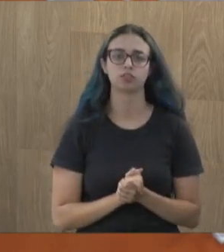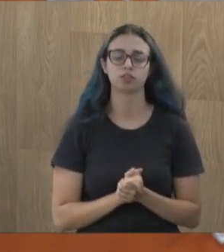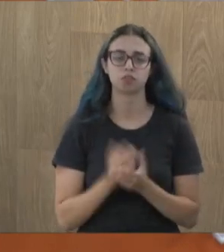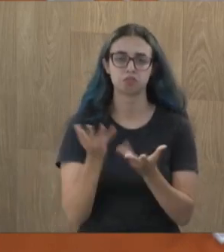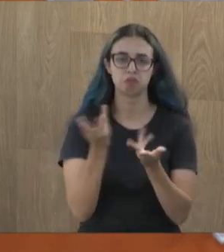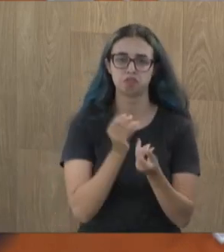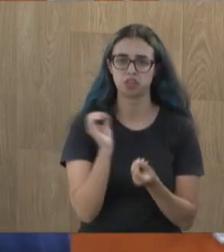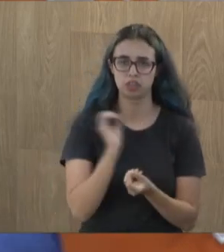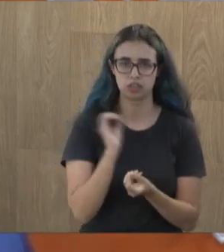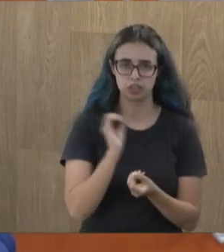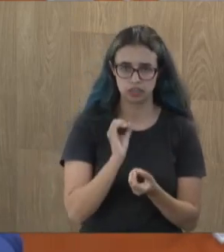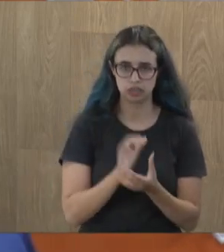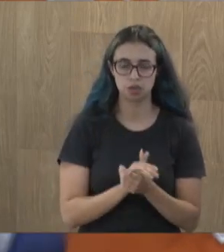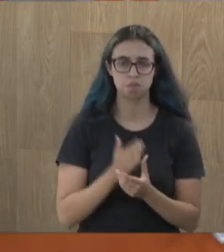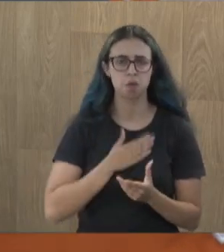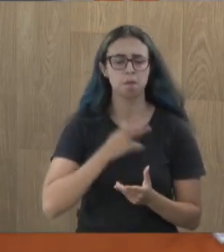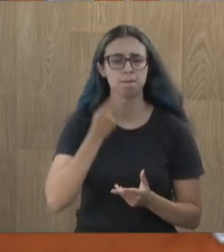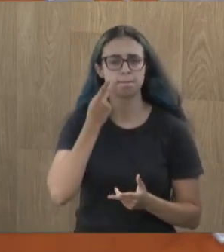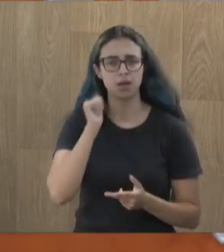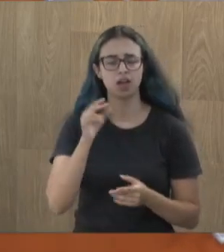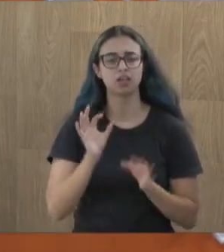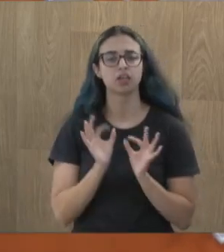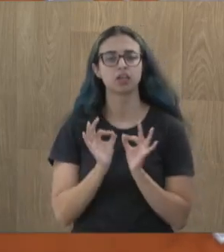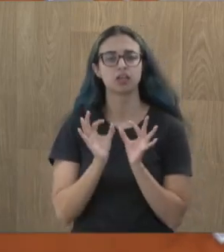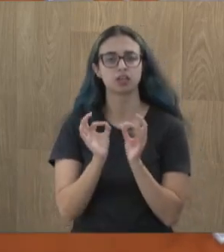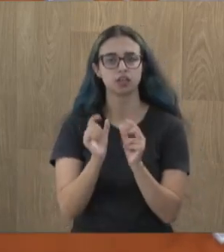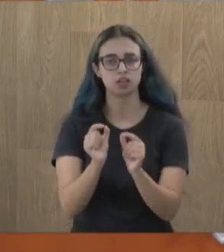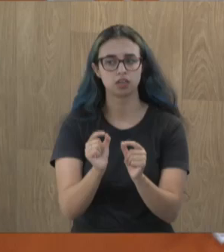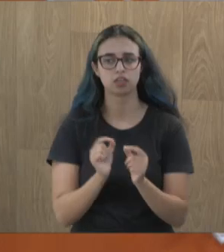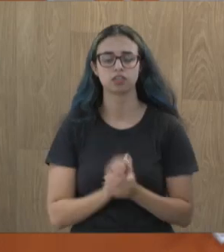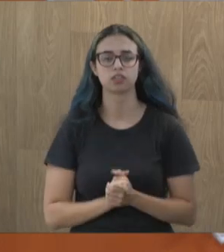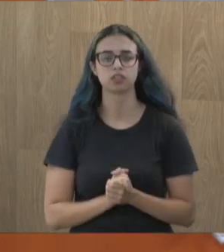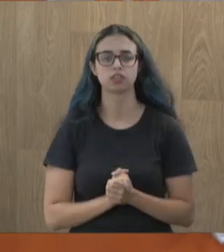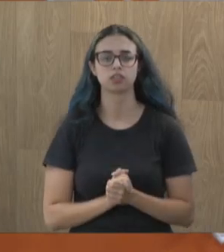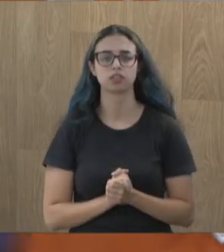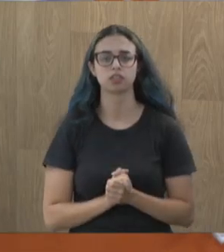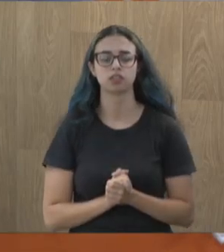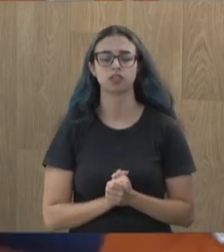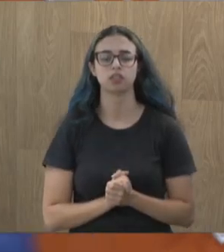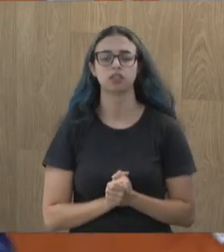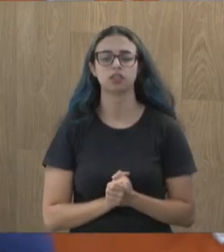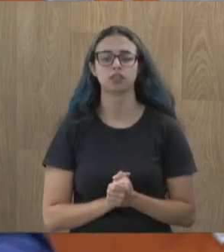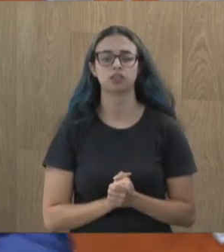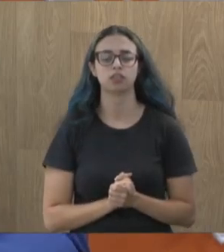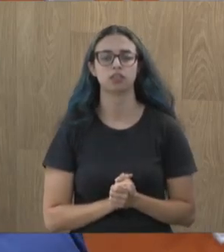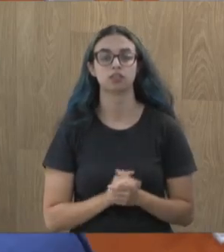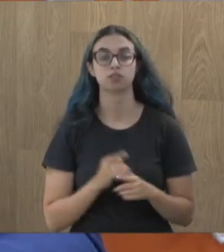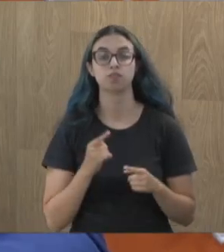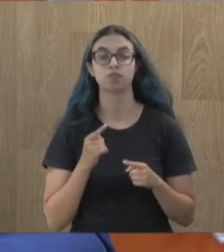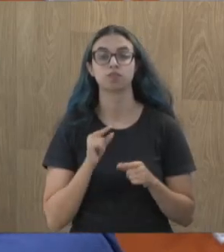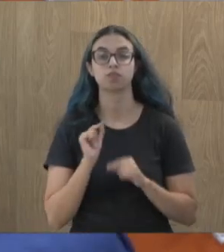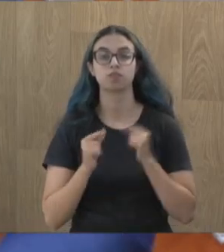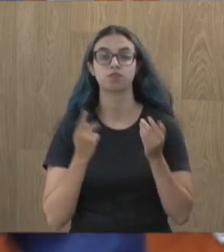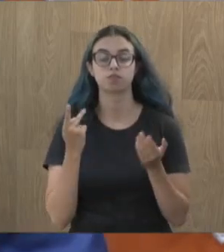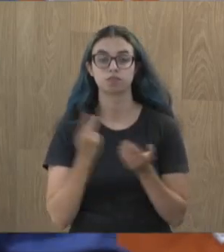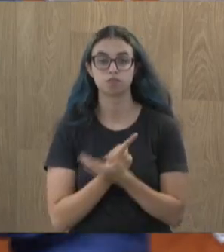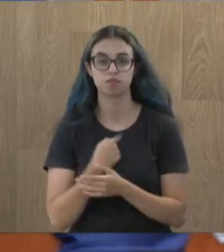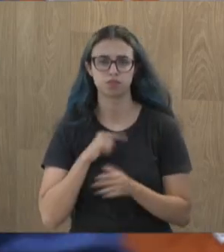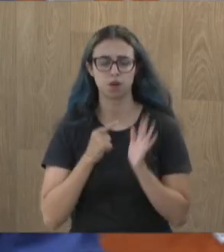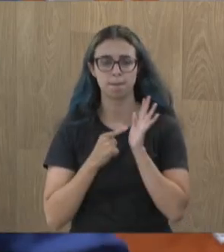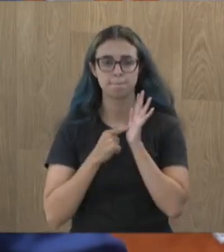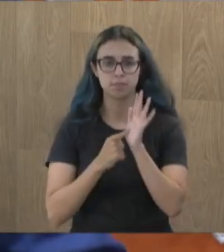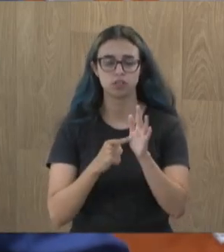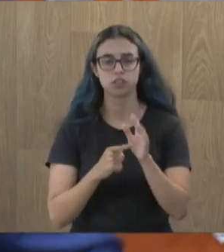terminal dentro do meu gabinete, e que eu estava pra ser caçado nessa casa legislativa, porque eu fui mostrar um hospital